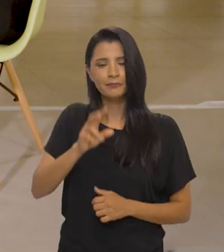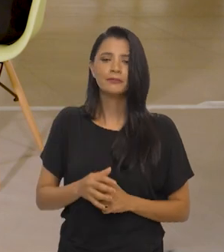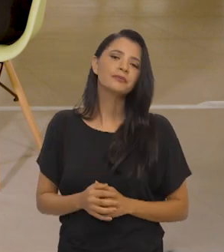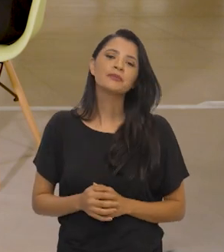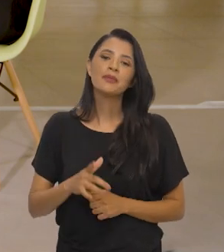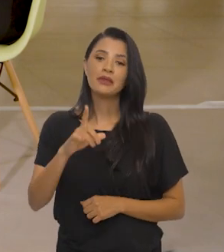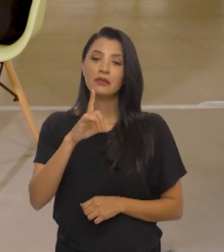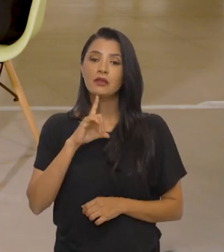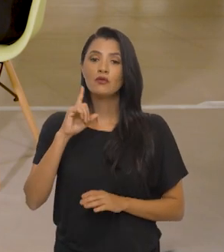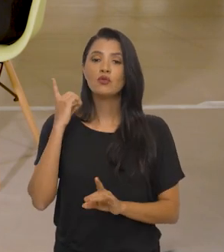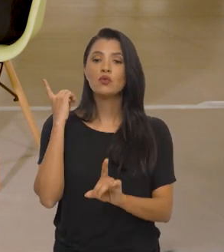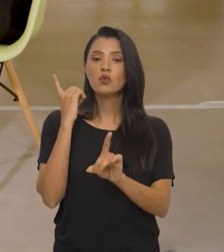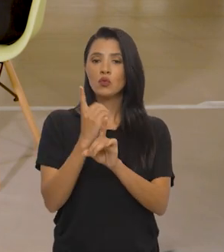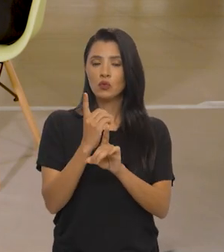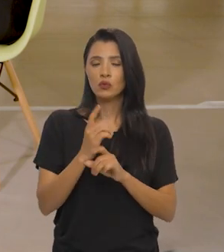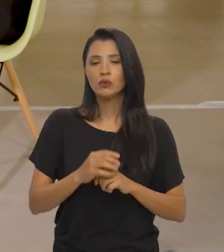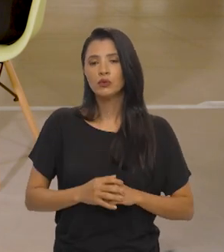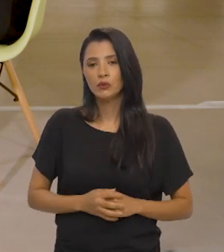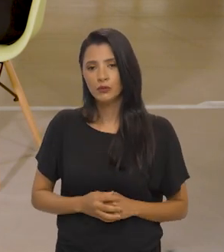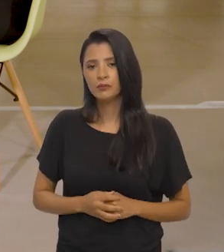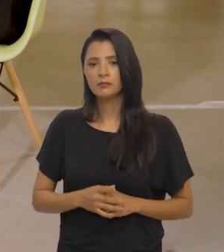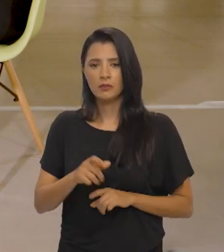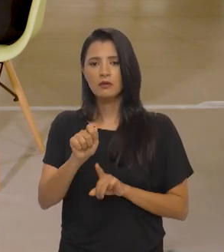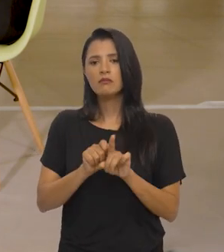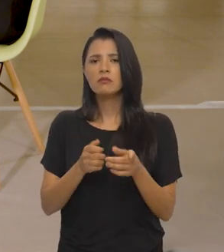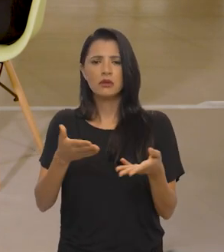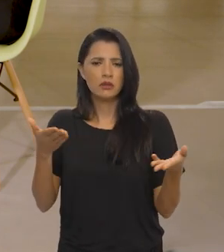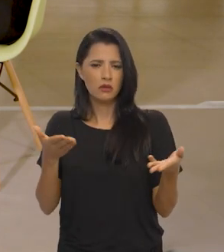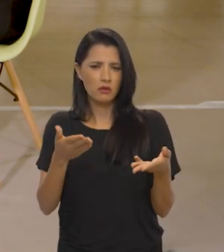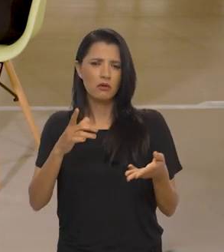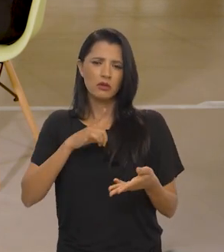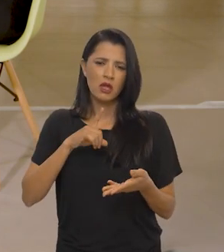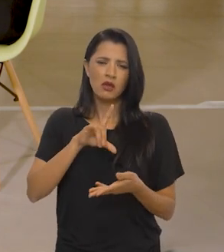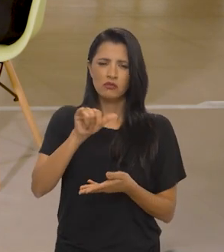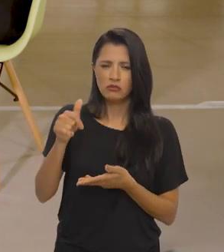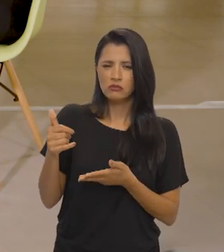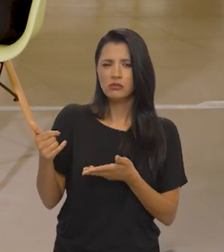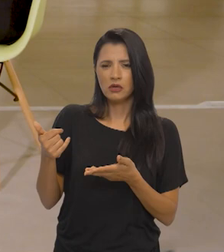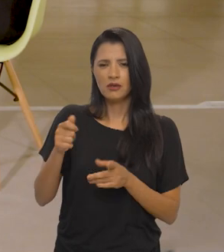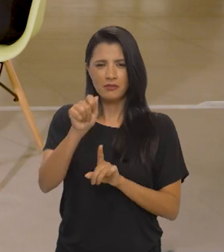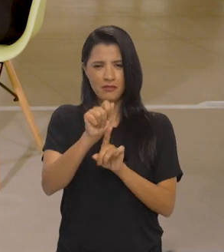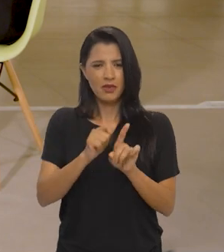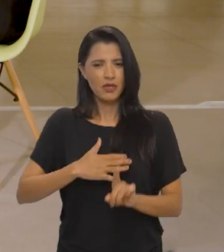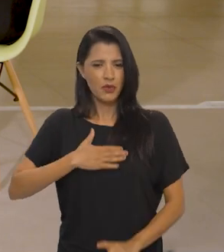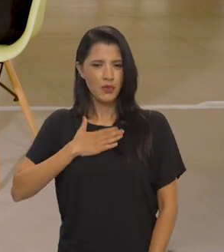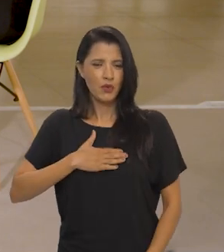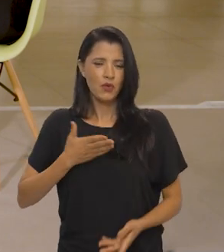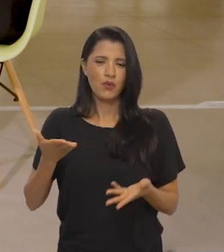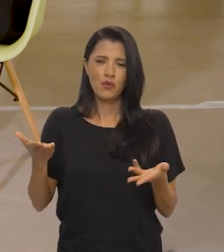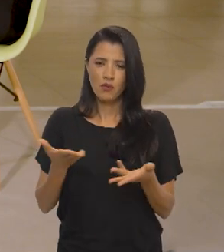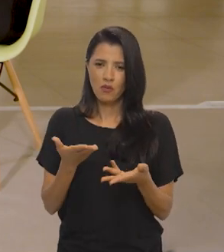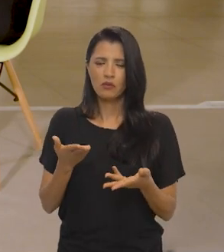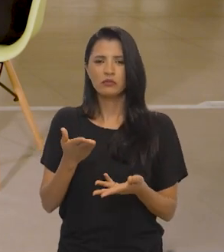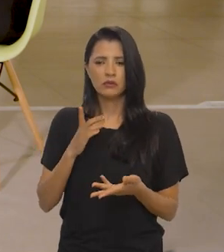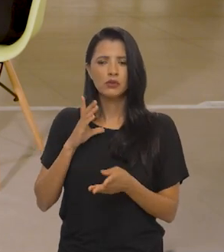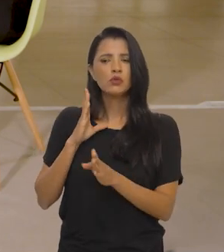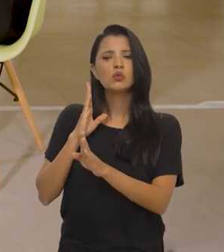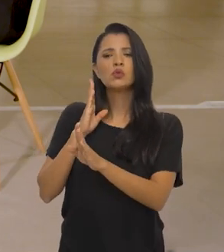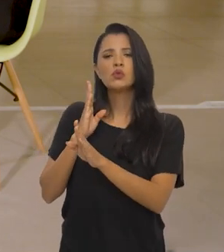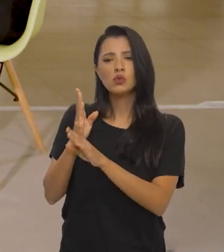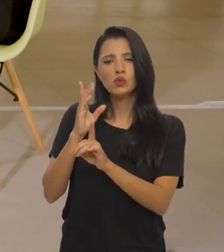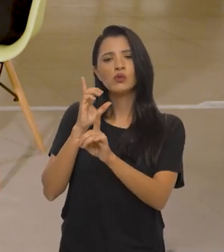gente teve um encontro nesse mês, tem uns dias aqui nesse mês de agosto, e